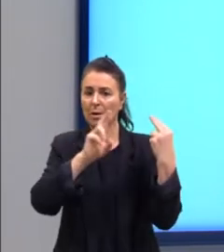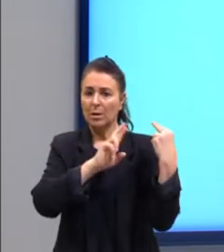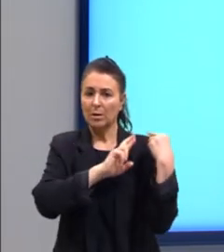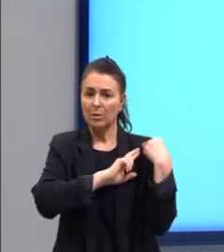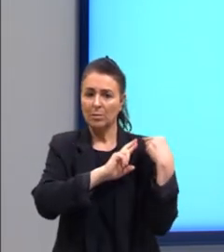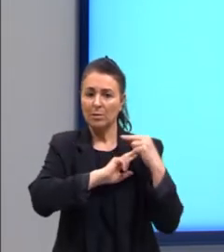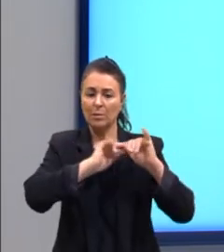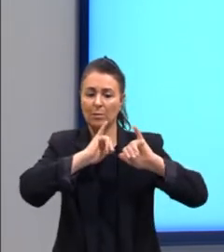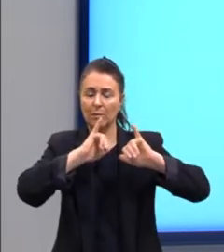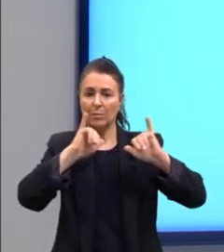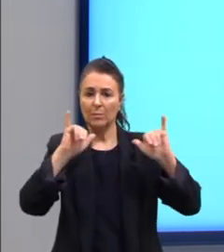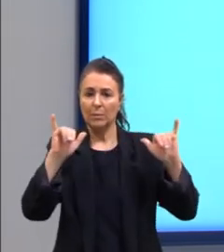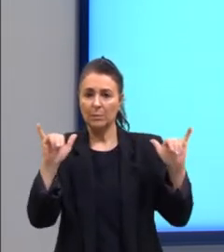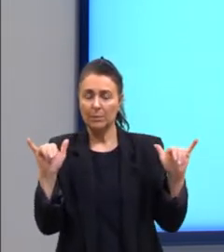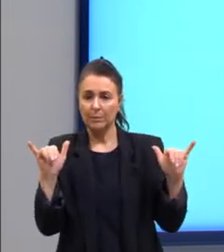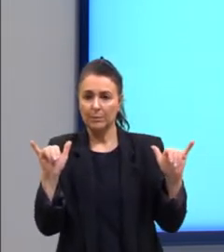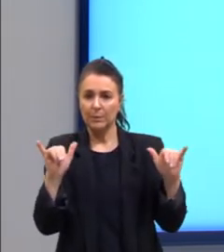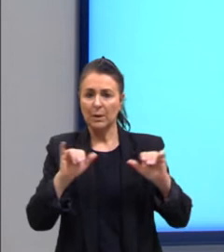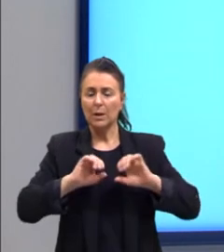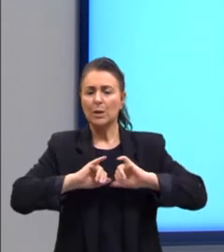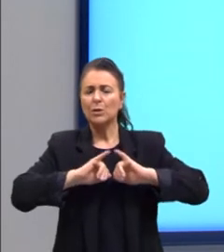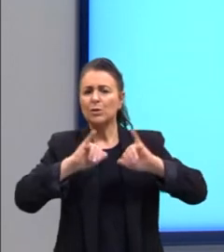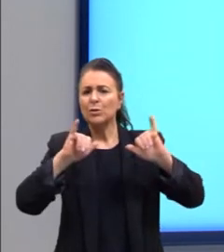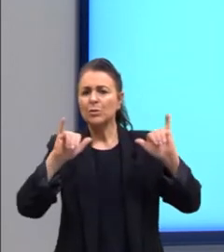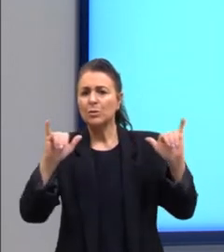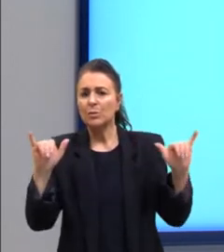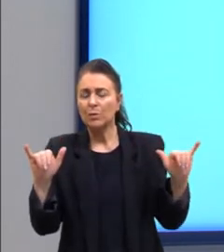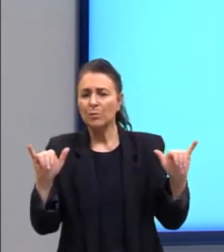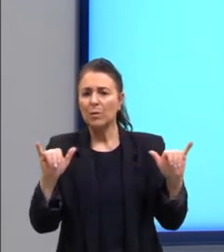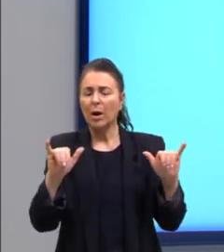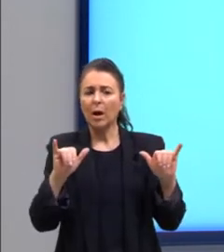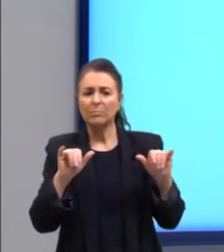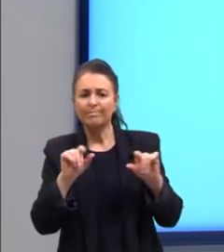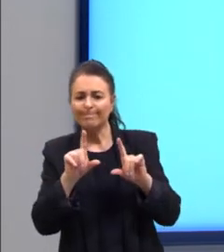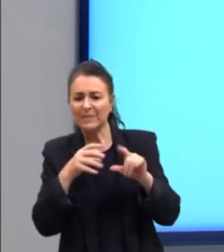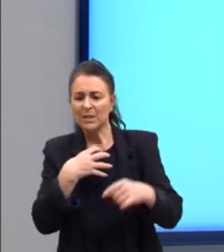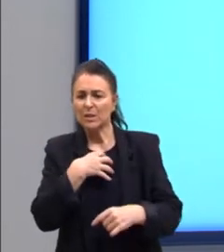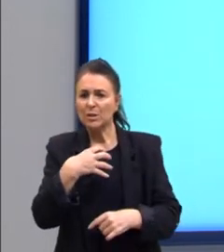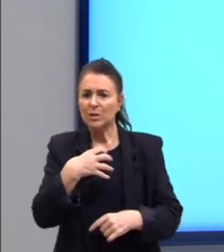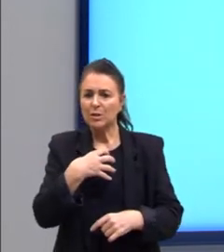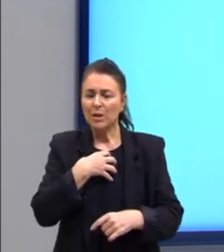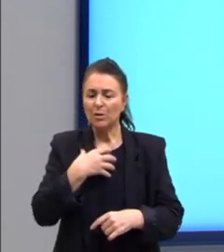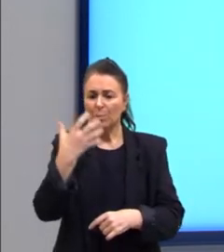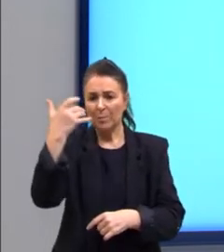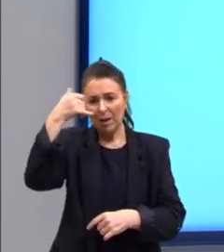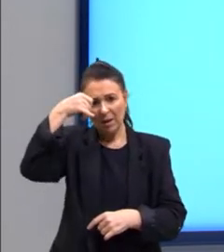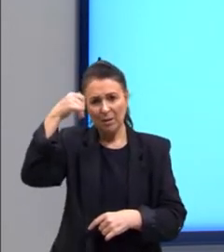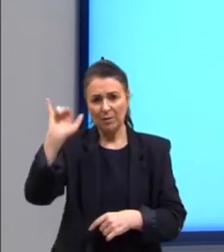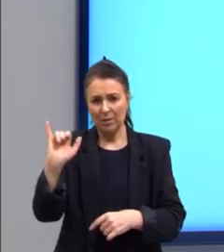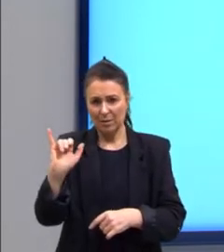propaganda? Divulgar alternativas de combate ao desperdício de papel?